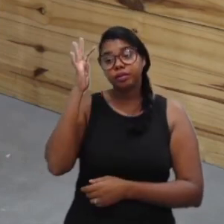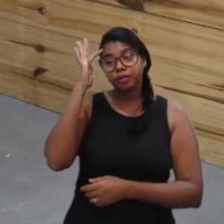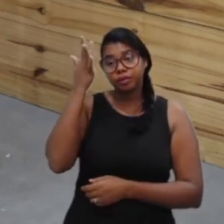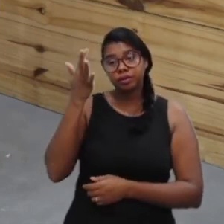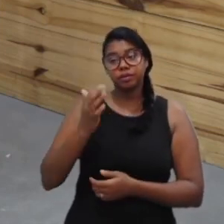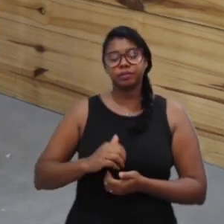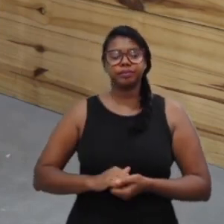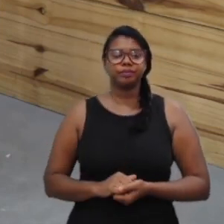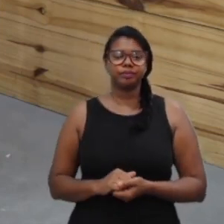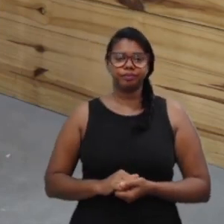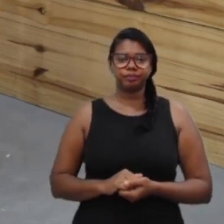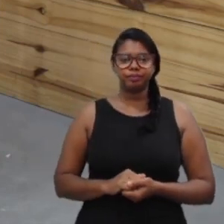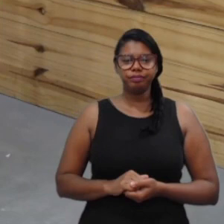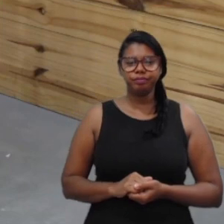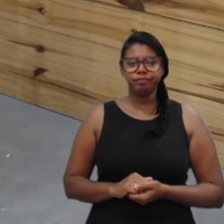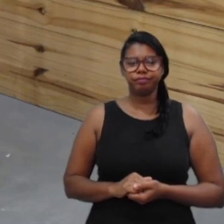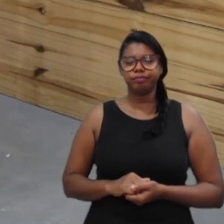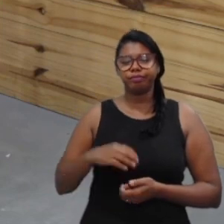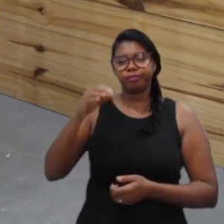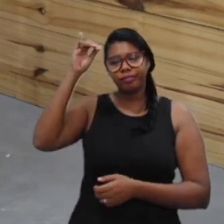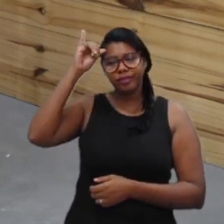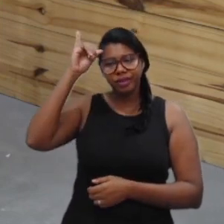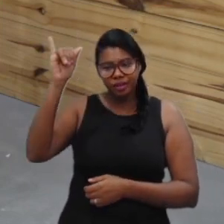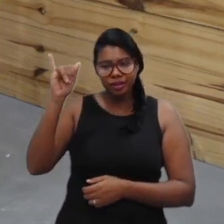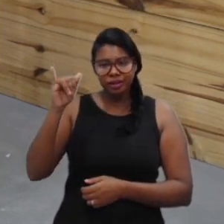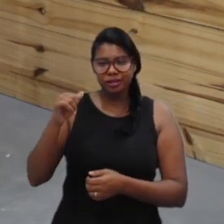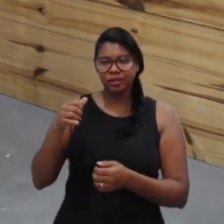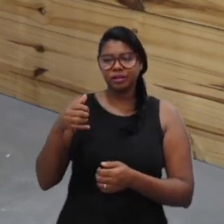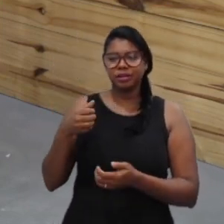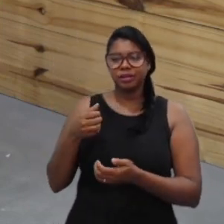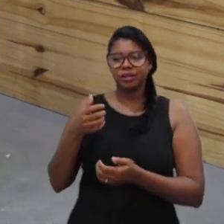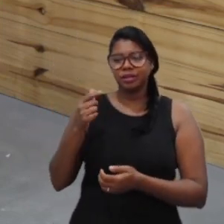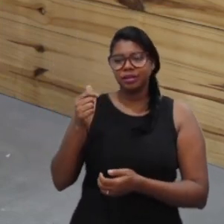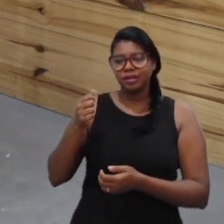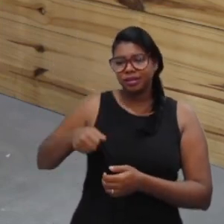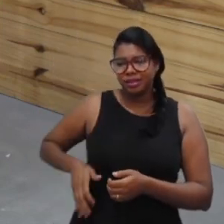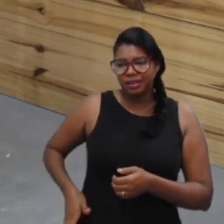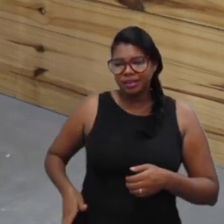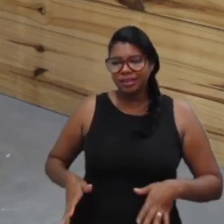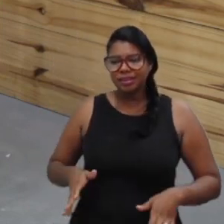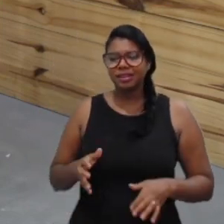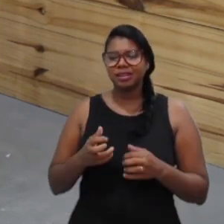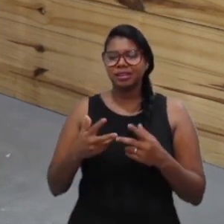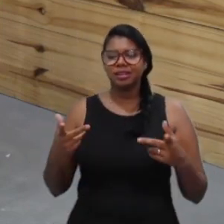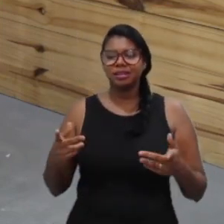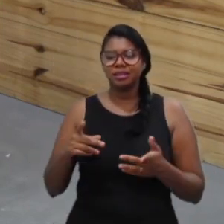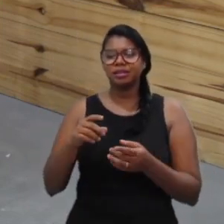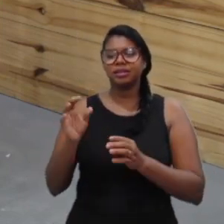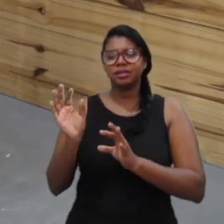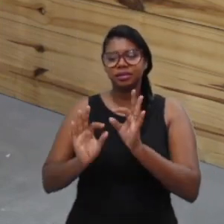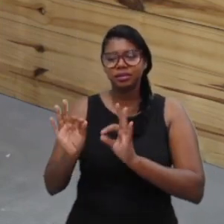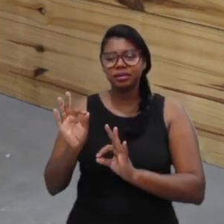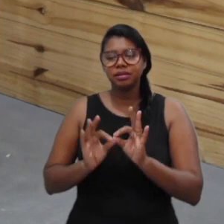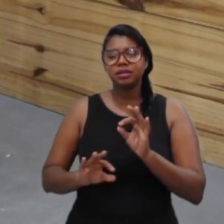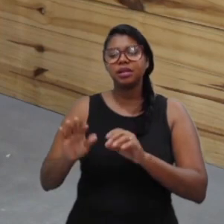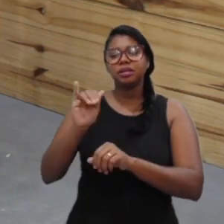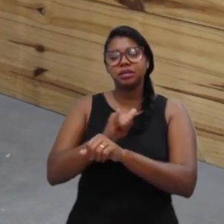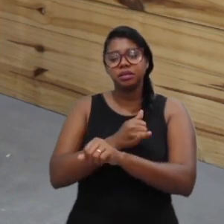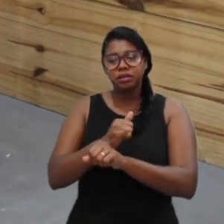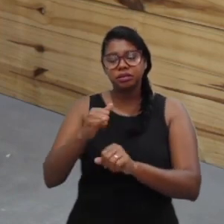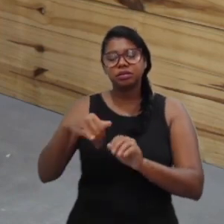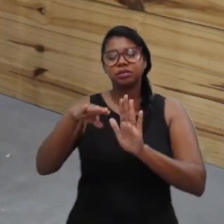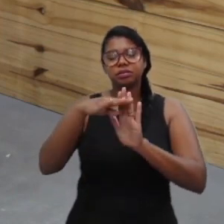prejuízos, gastos desnecessários. Você precisa montar suas estratégias,